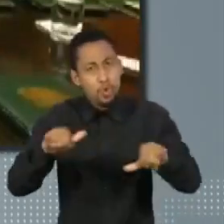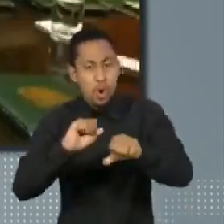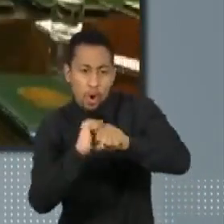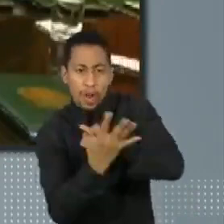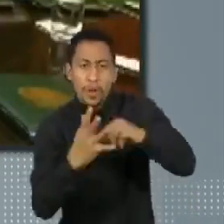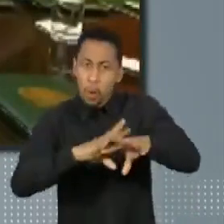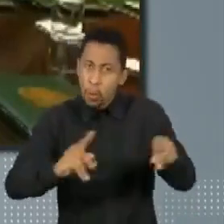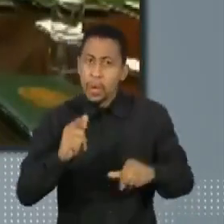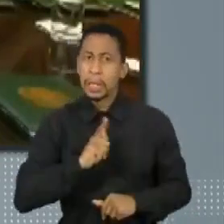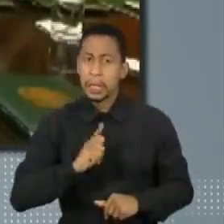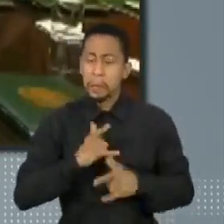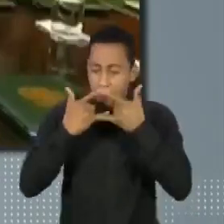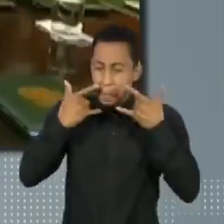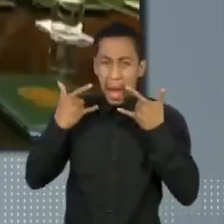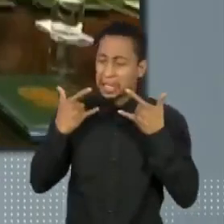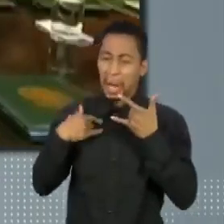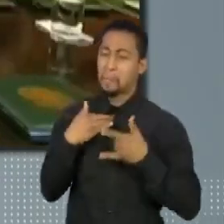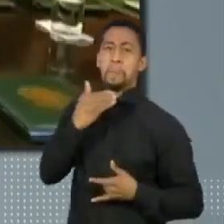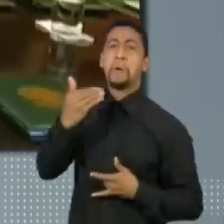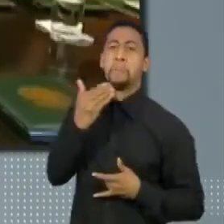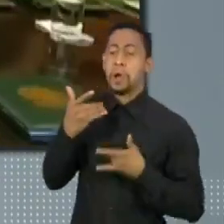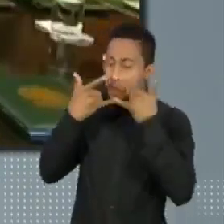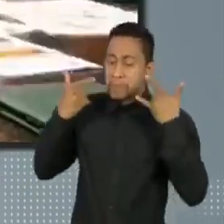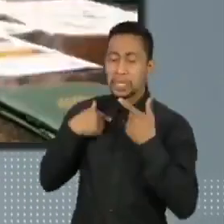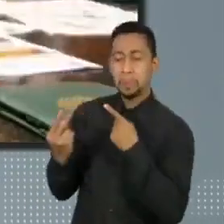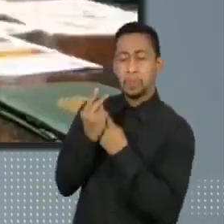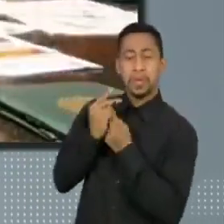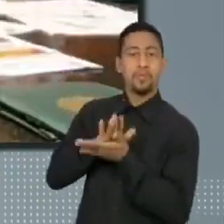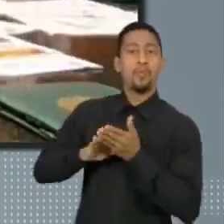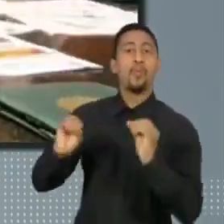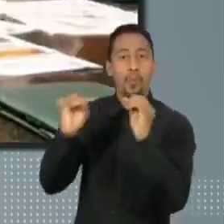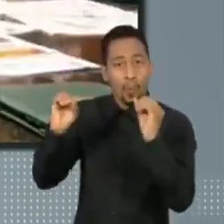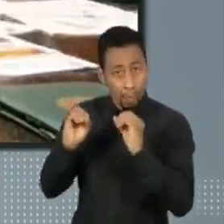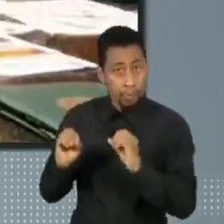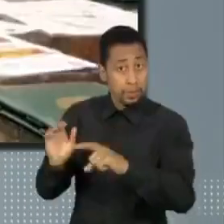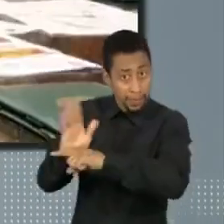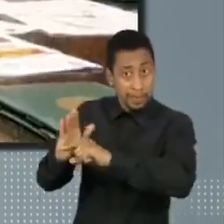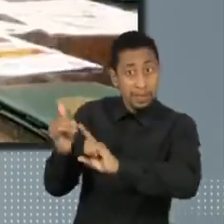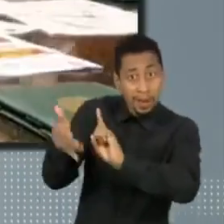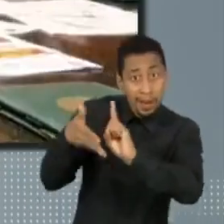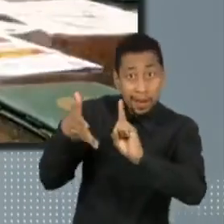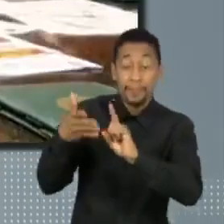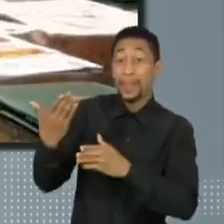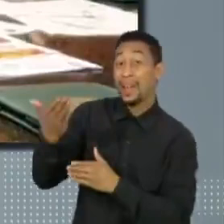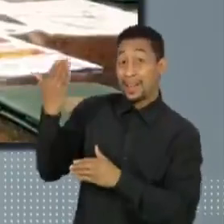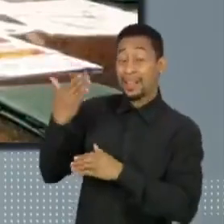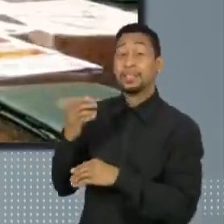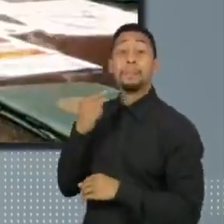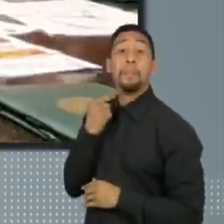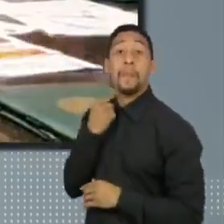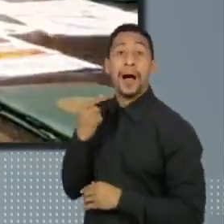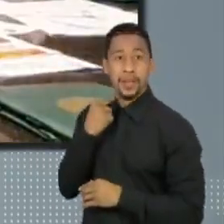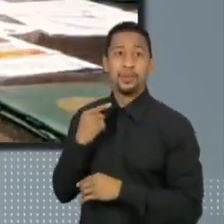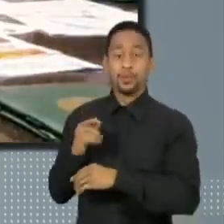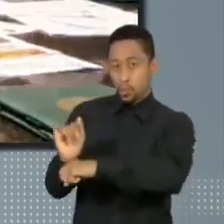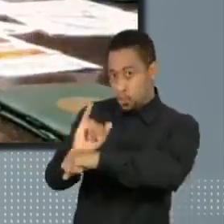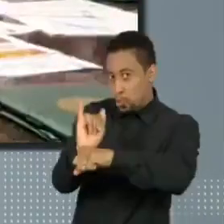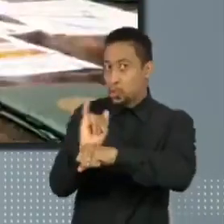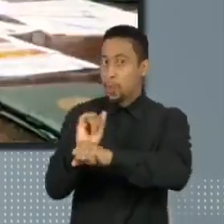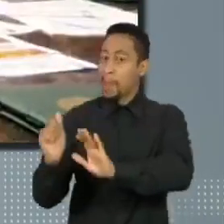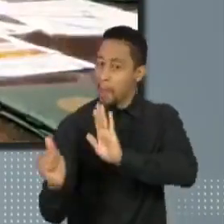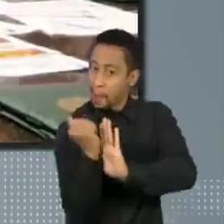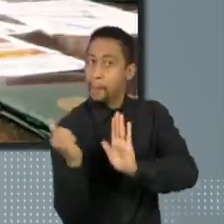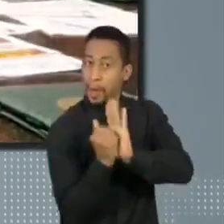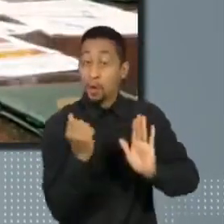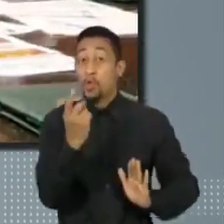que as máscaras não funcionam para evitar a propagação do vírus. Em maio, a plataforma já tinha tirado do ar 12 produções do canal do presidente